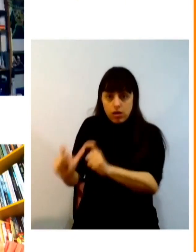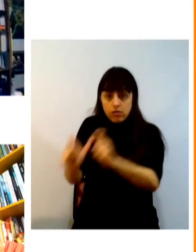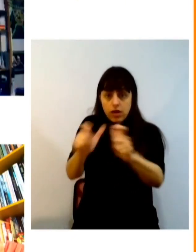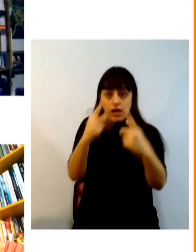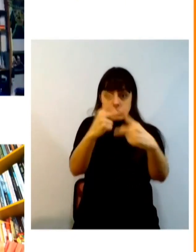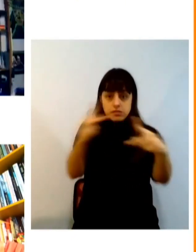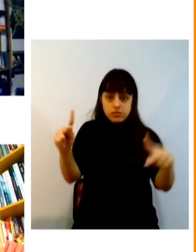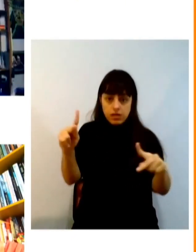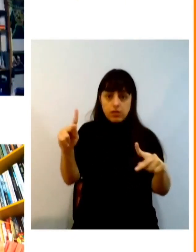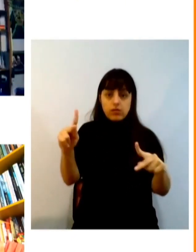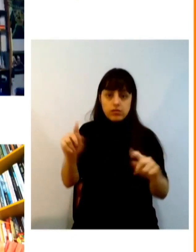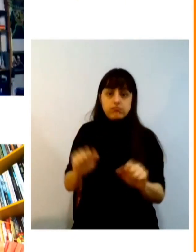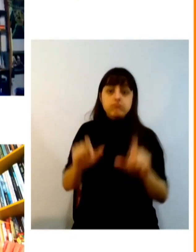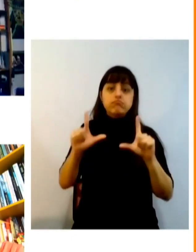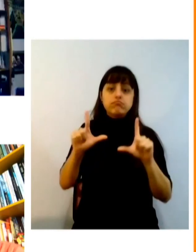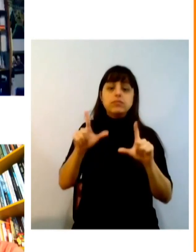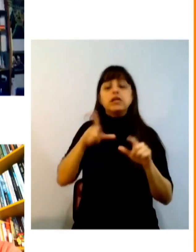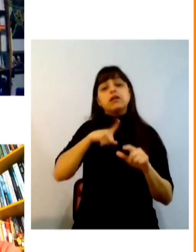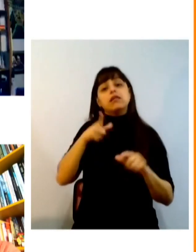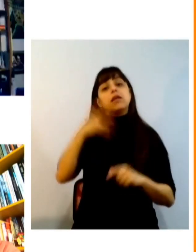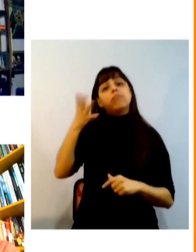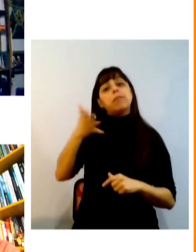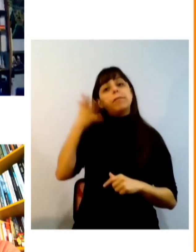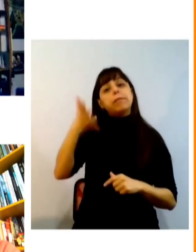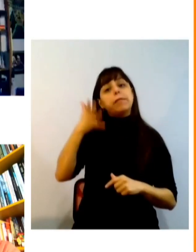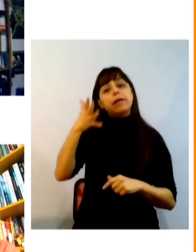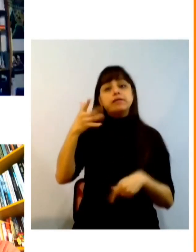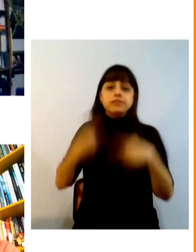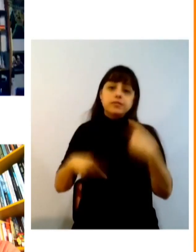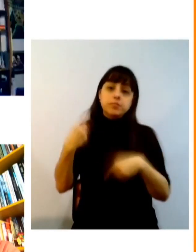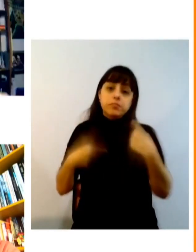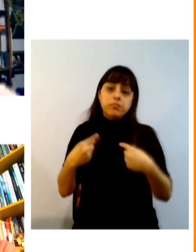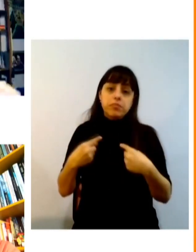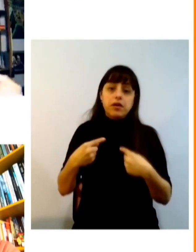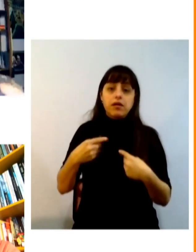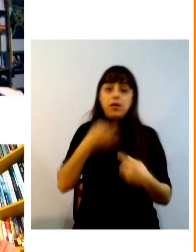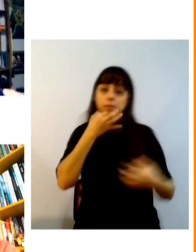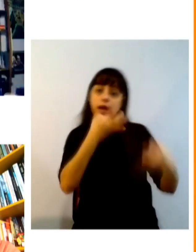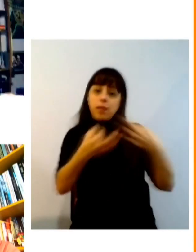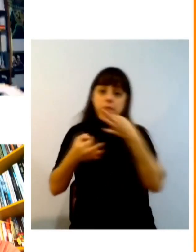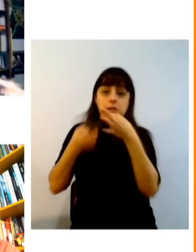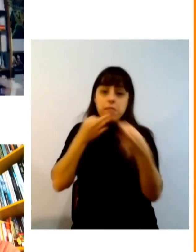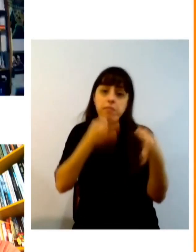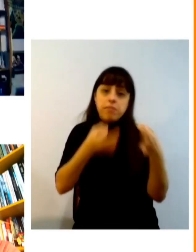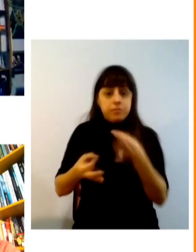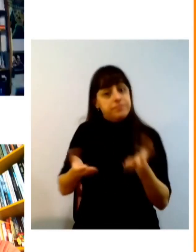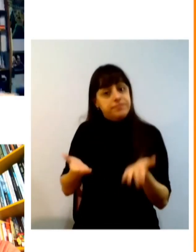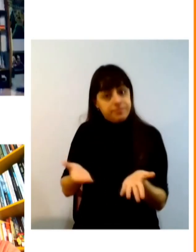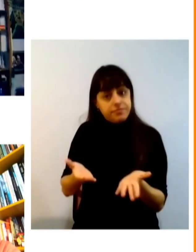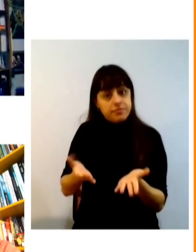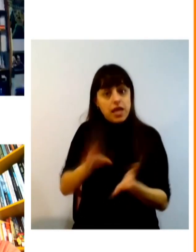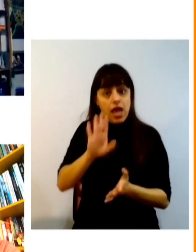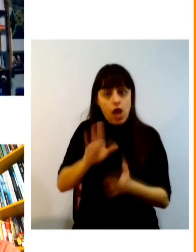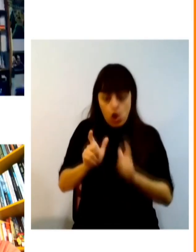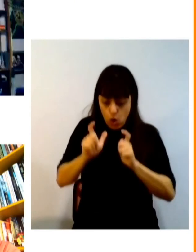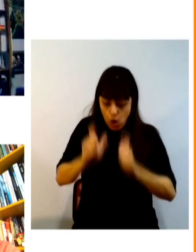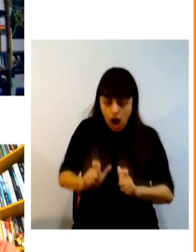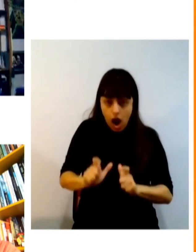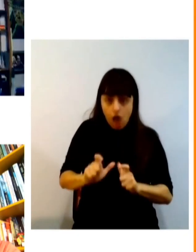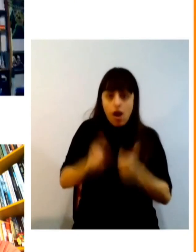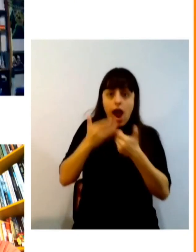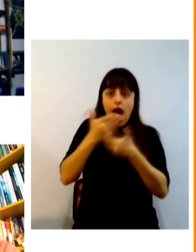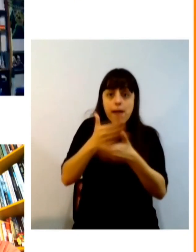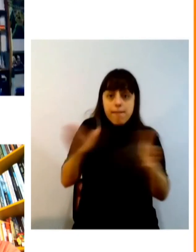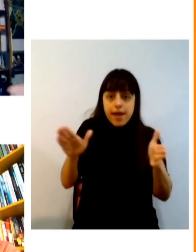localidade e nós estamos compartilhando um discurso um debate uma discussão quer dizer o